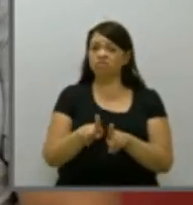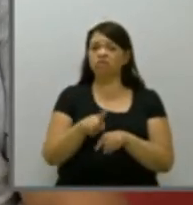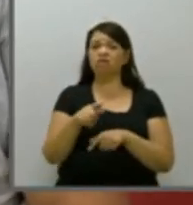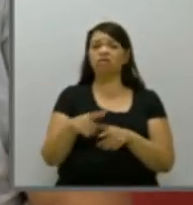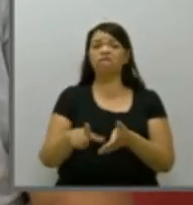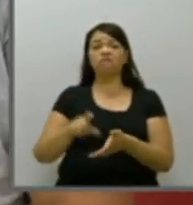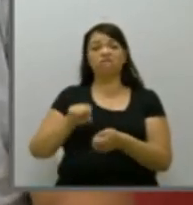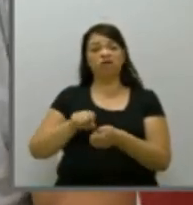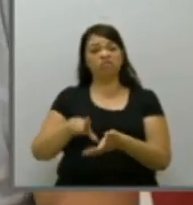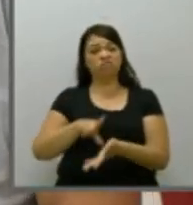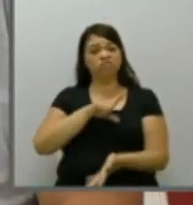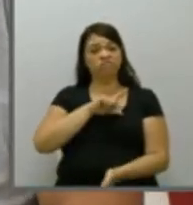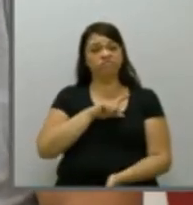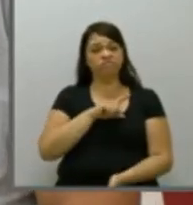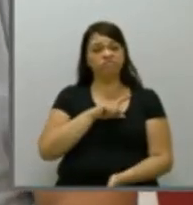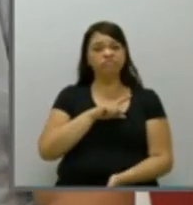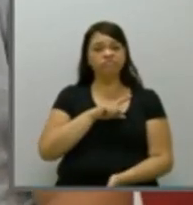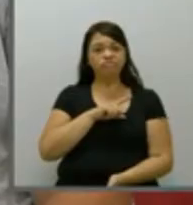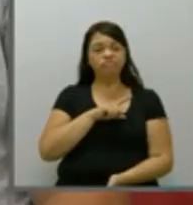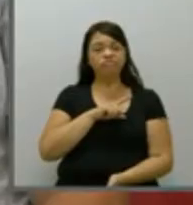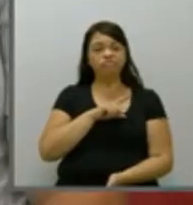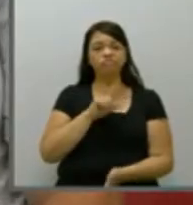agora está com o governo Temer.